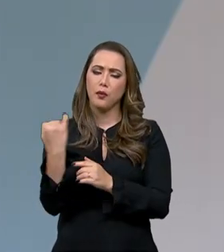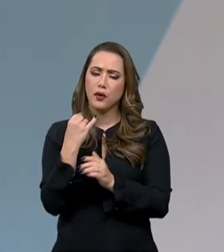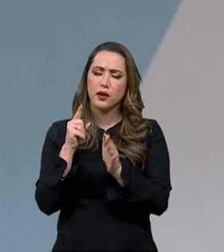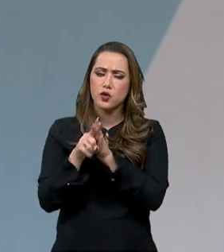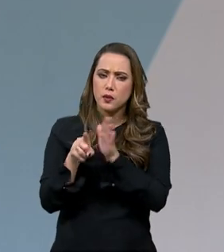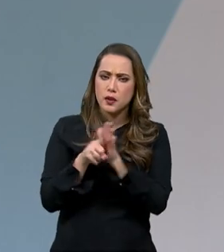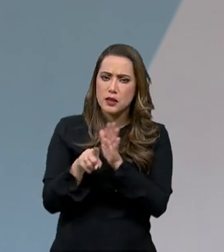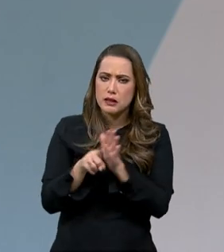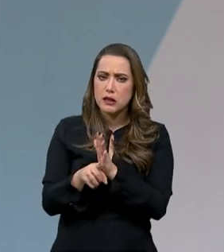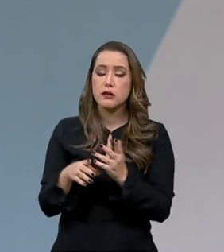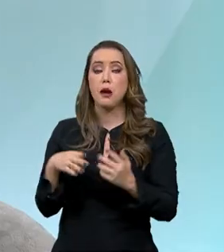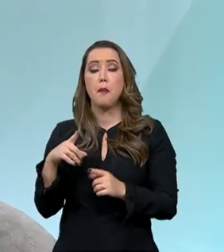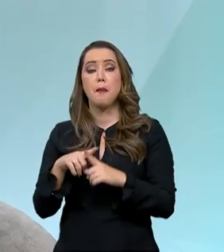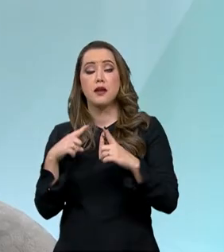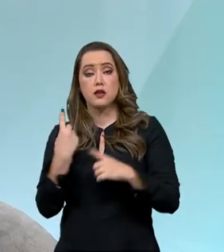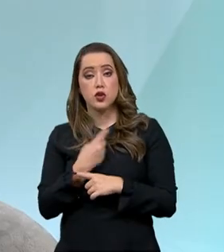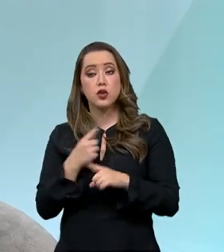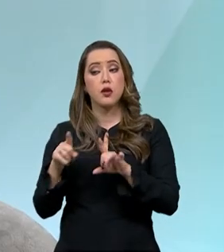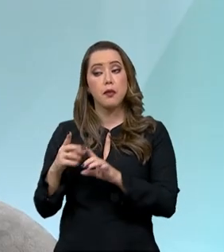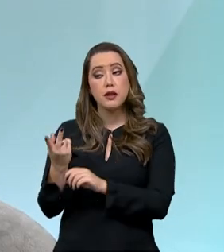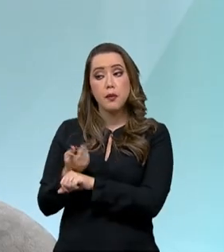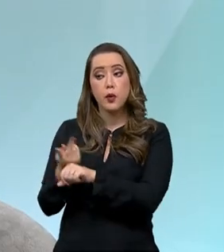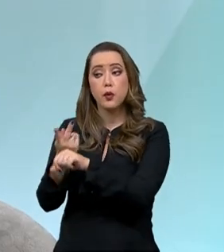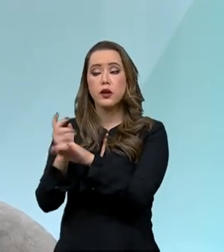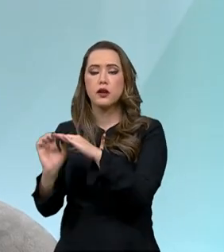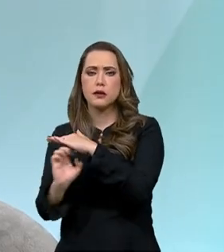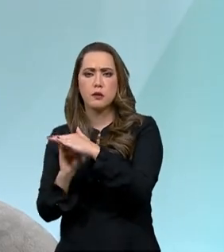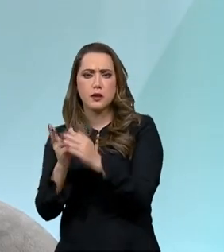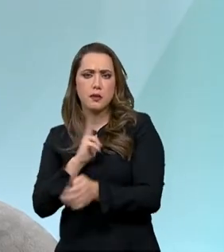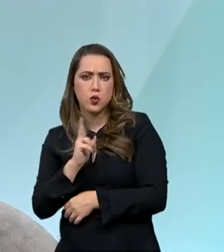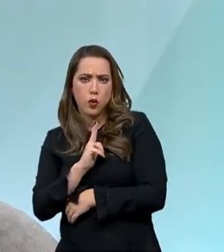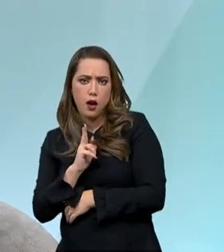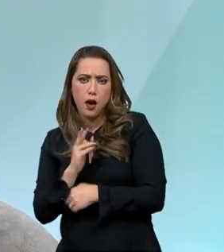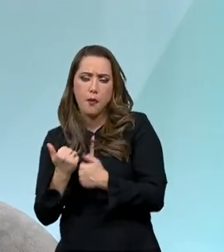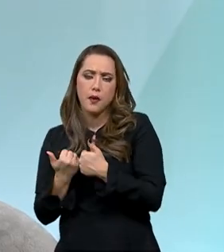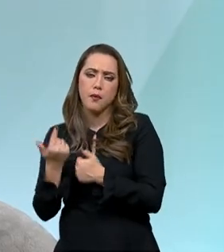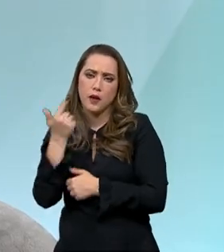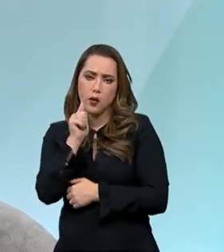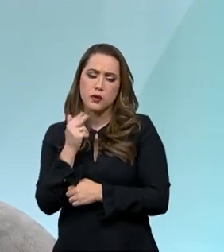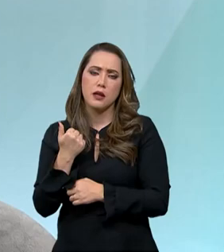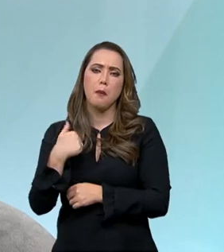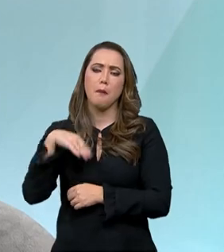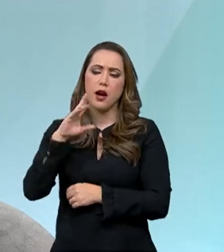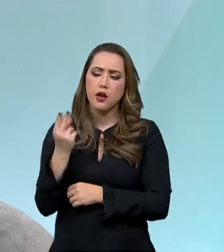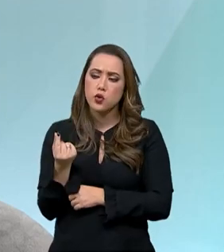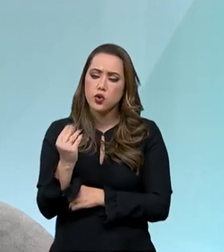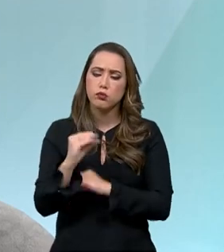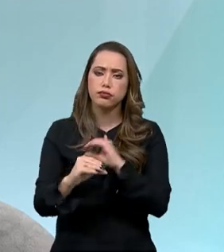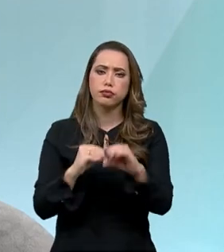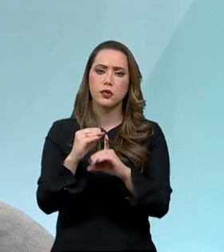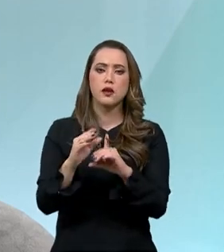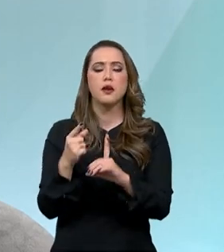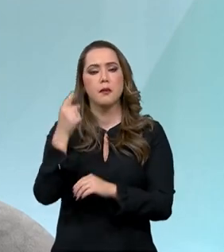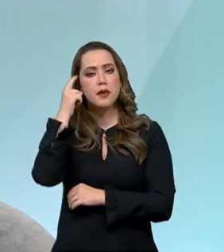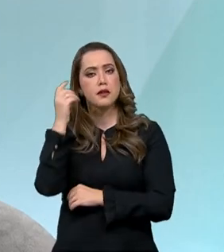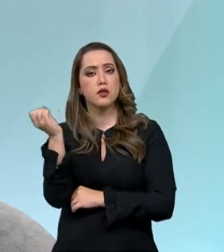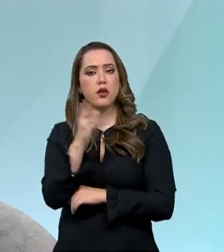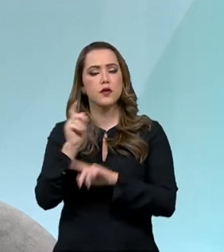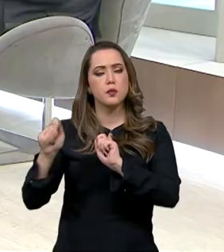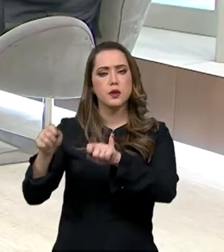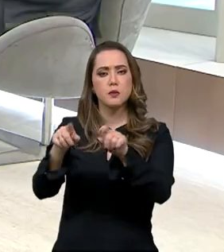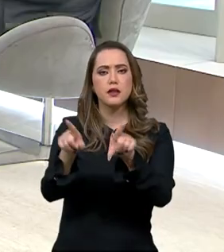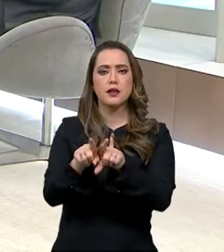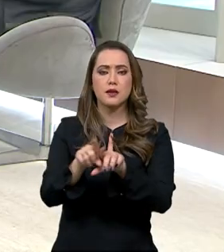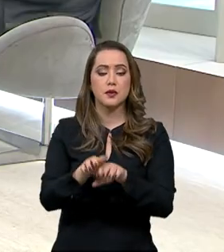produtivo, do setor privado, né? Para aumentar a capacidade de captação de recursos, inclusive pensando em novos modelos de negócio.